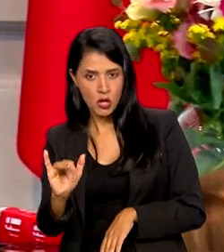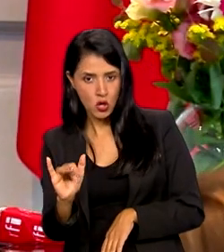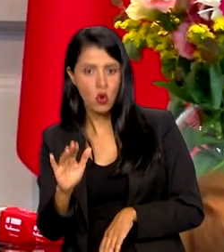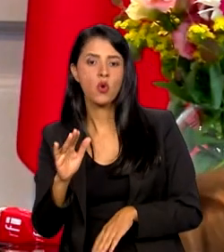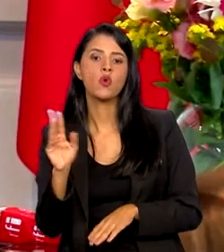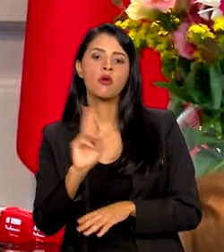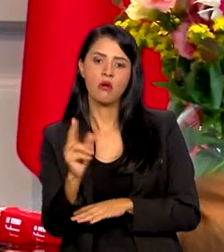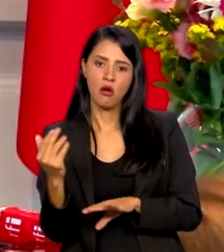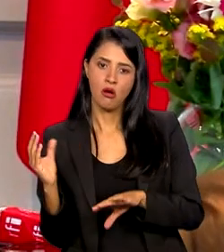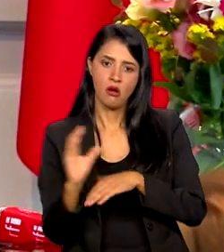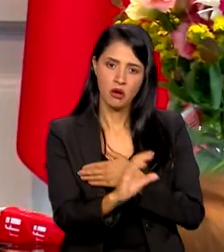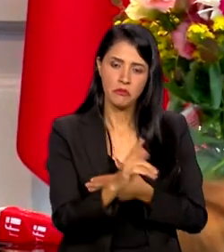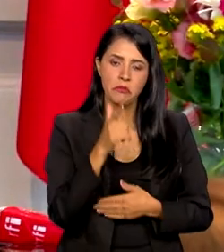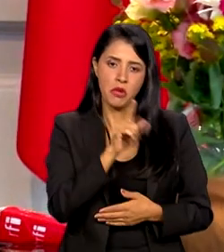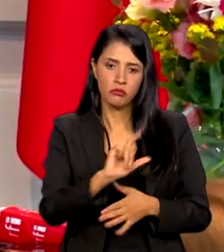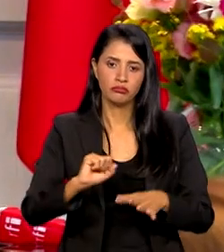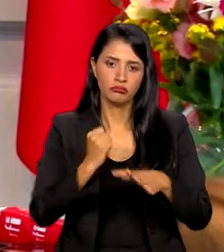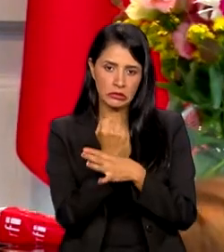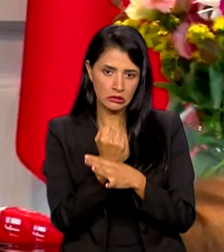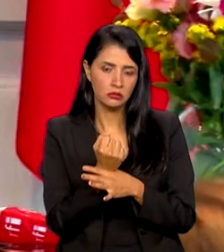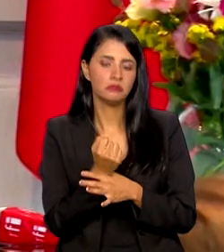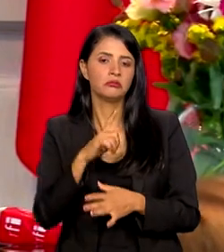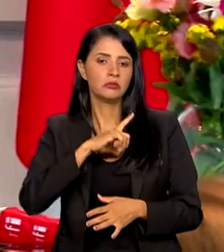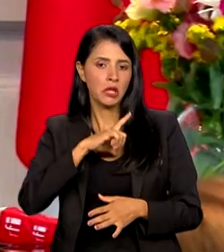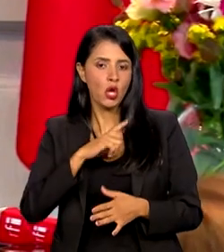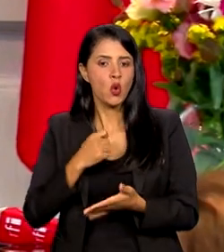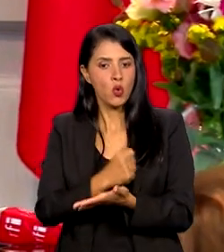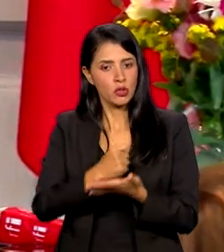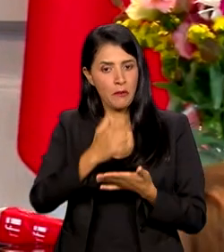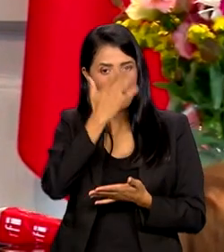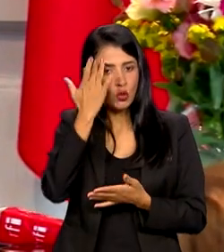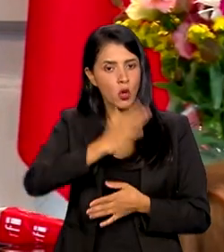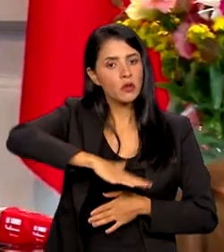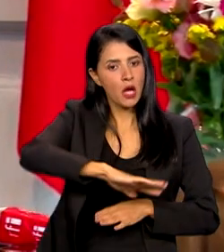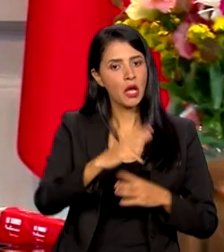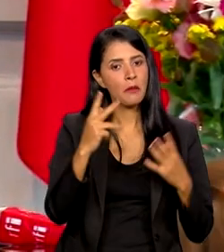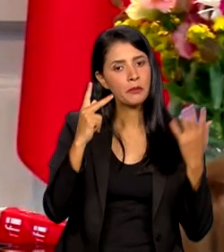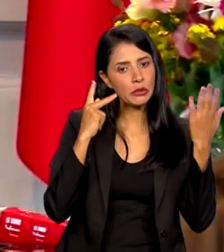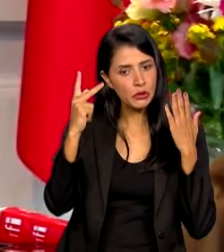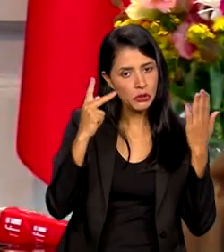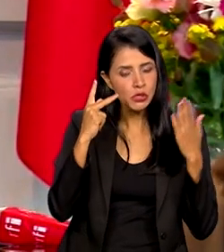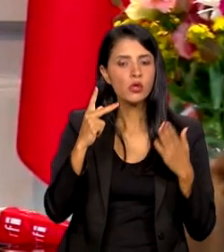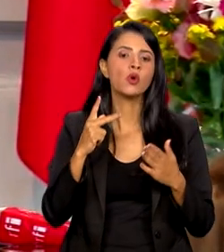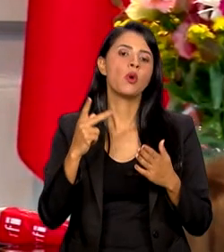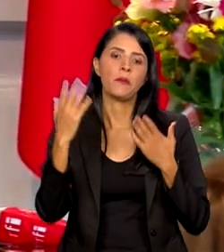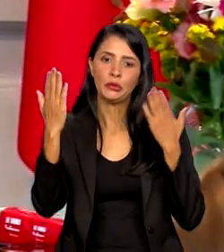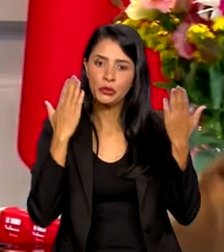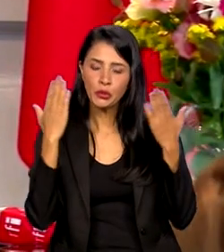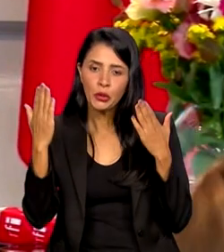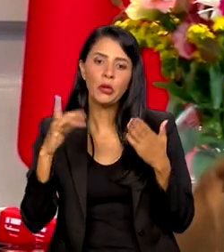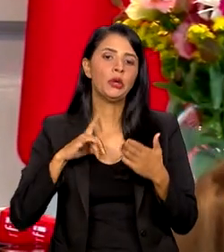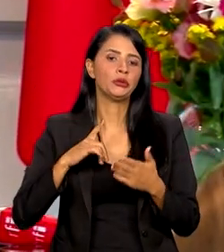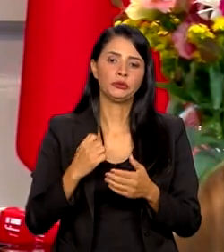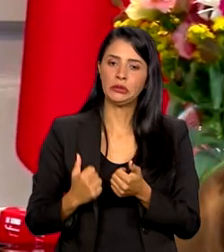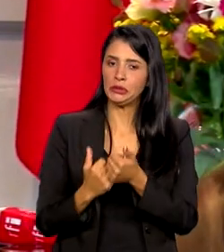escolas para garantir segurança, para a contratação de pessoal na área psicossocial, de psicólogos, assistentes sociais.